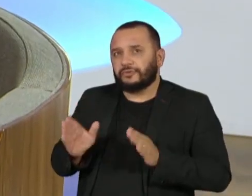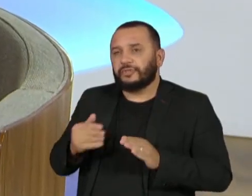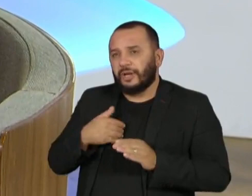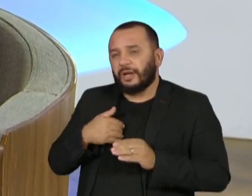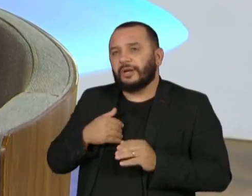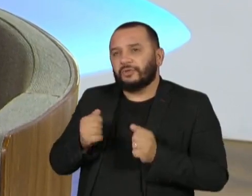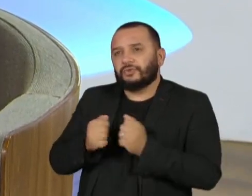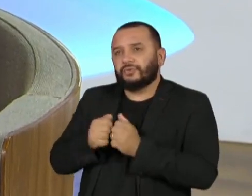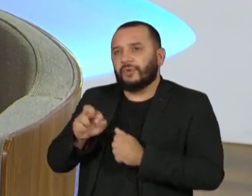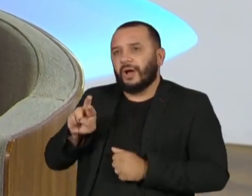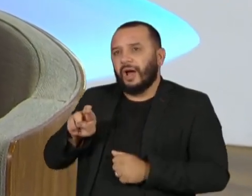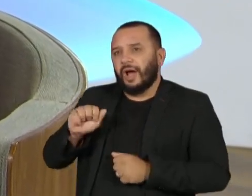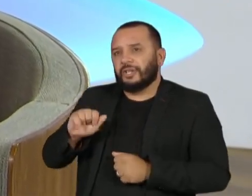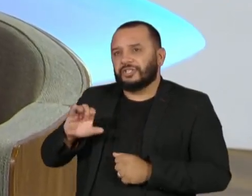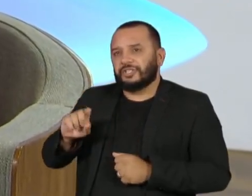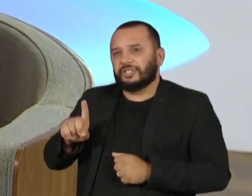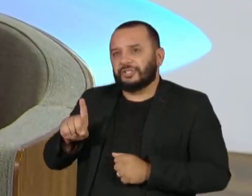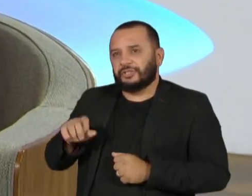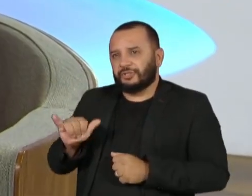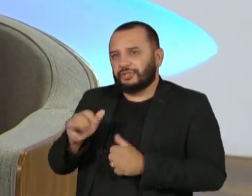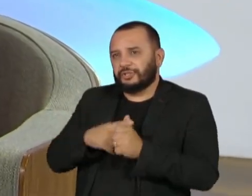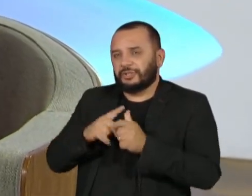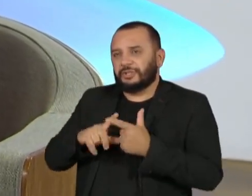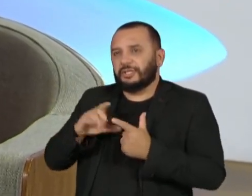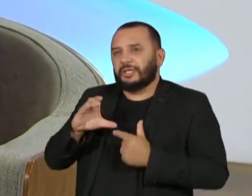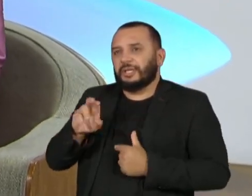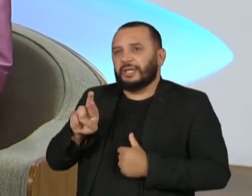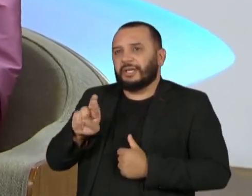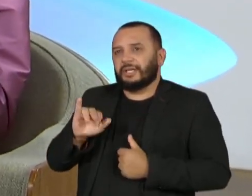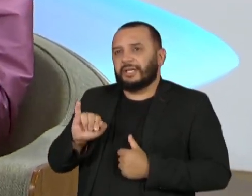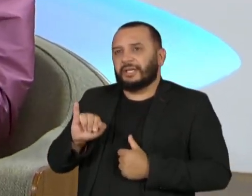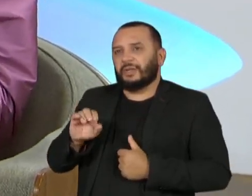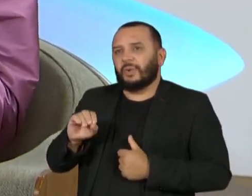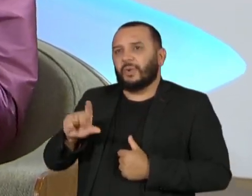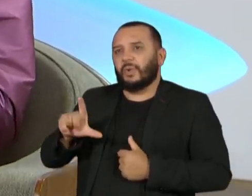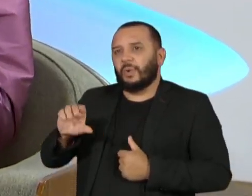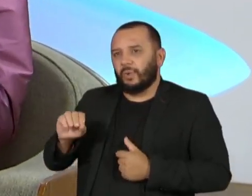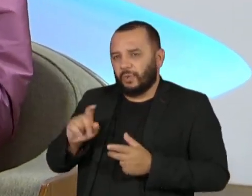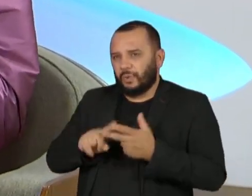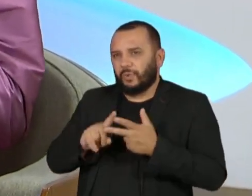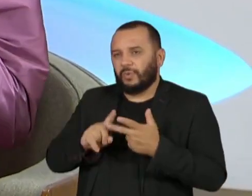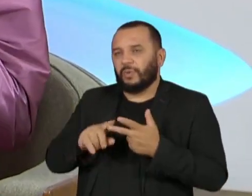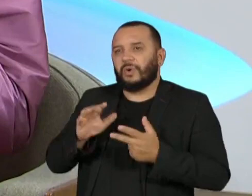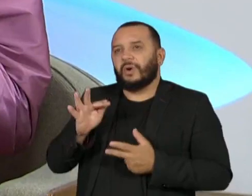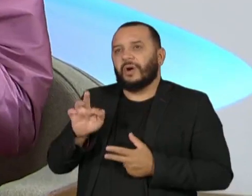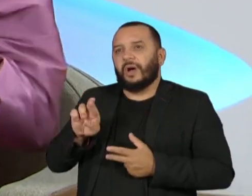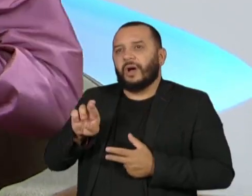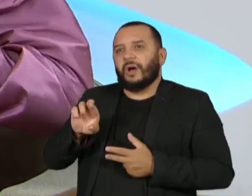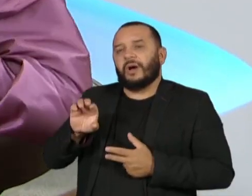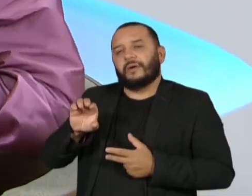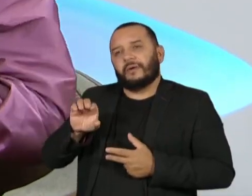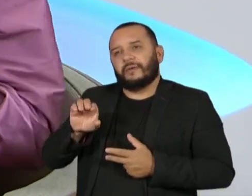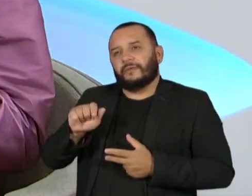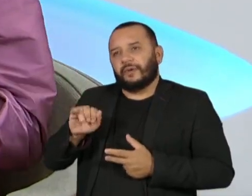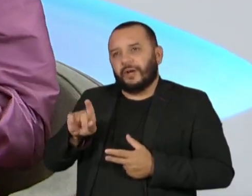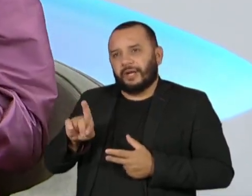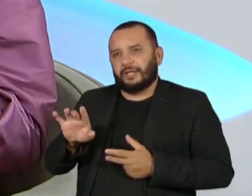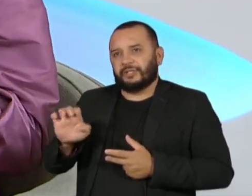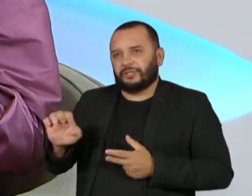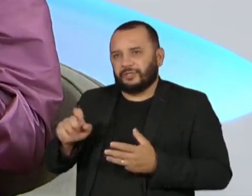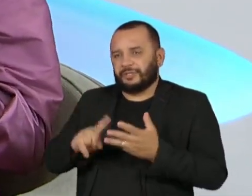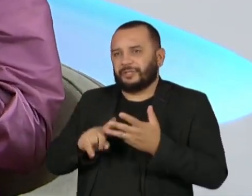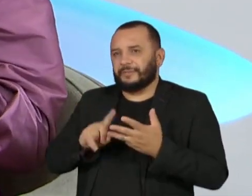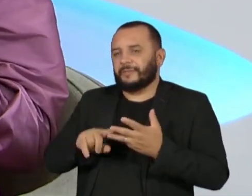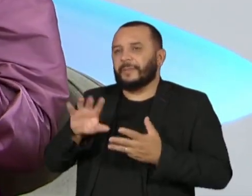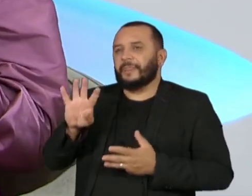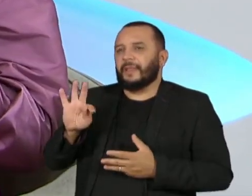Rashid, fiz com Criolo, fiz com Freud, fiz com a Tássia e acho que isso é muito legal